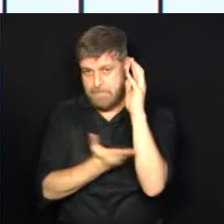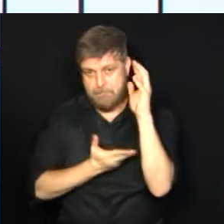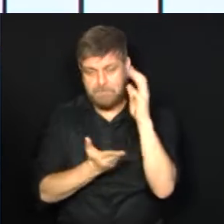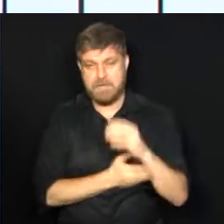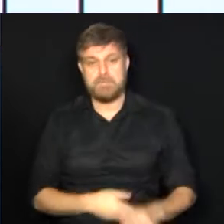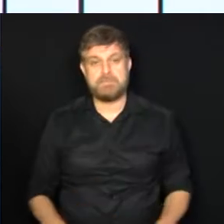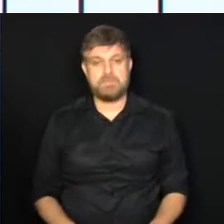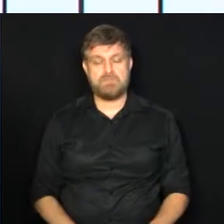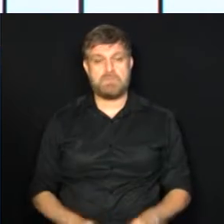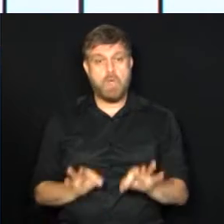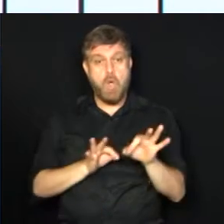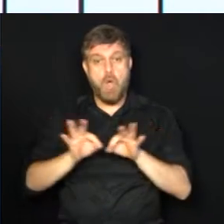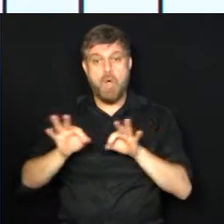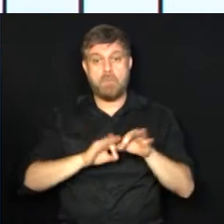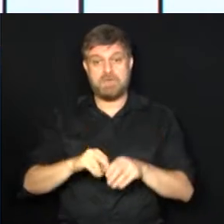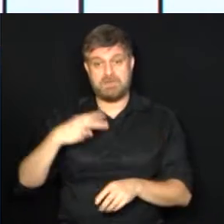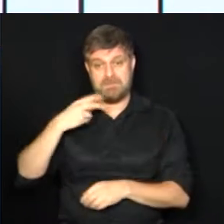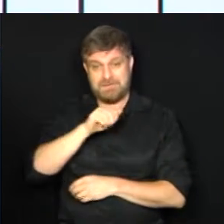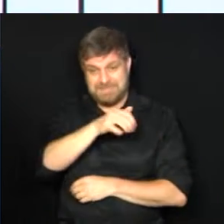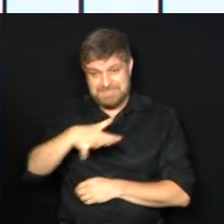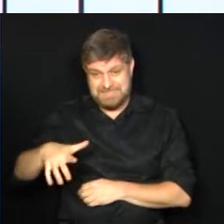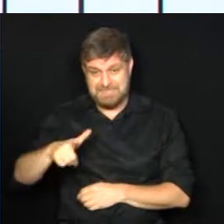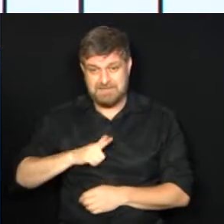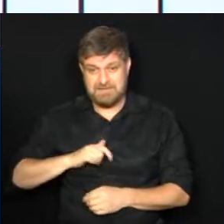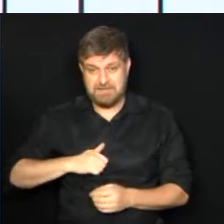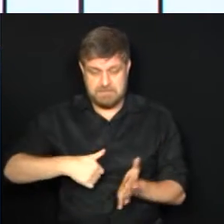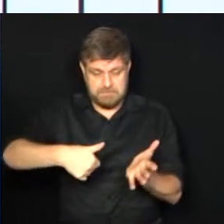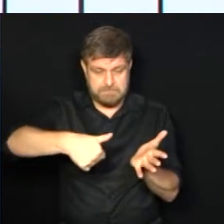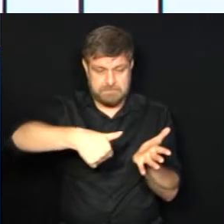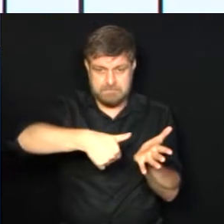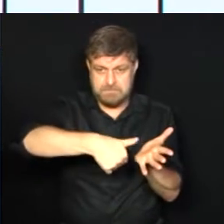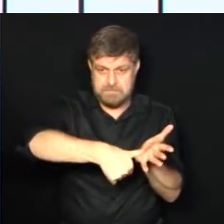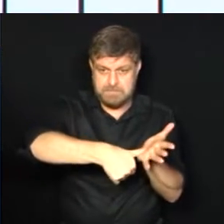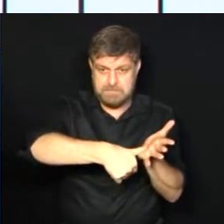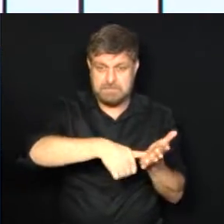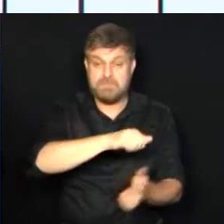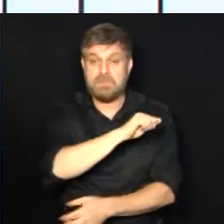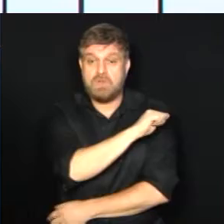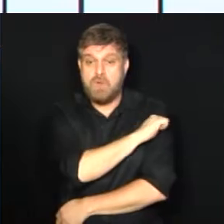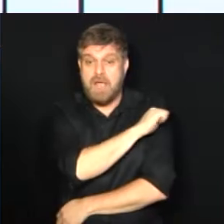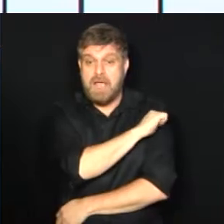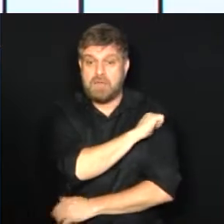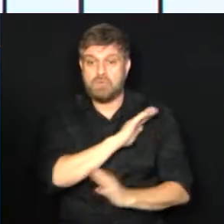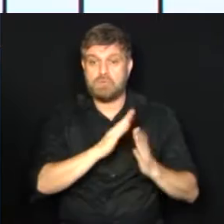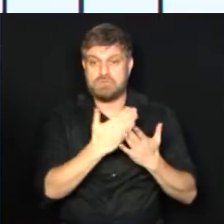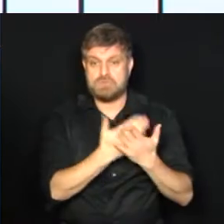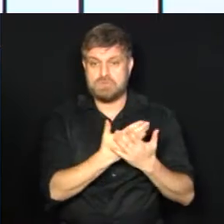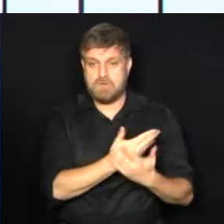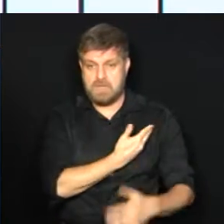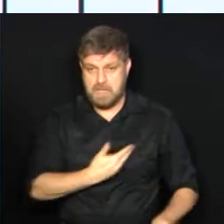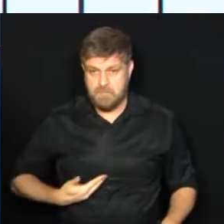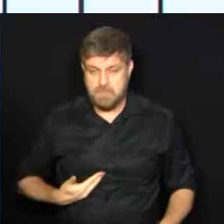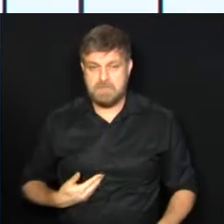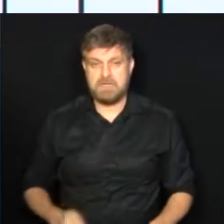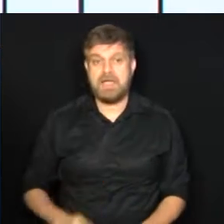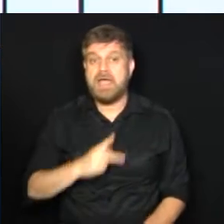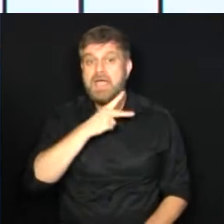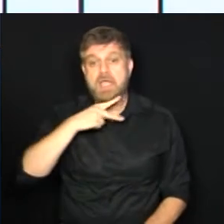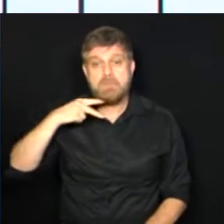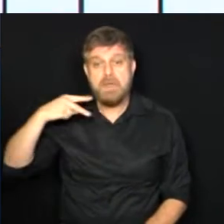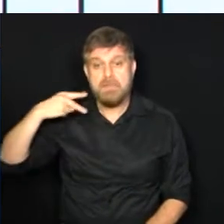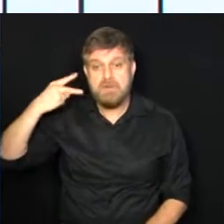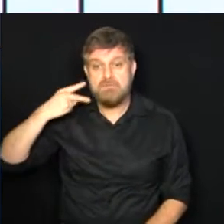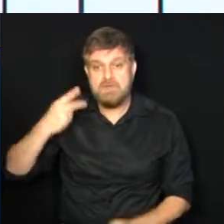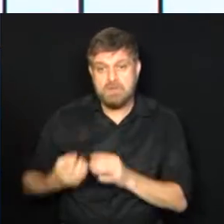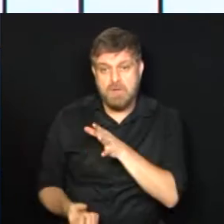que obriga a instalação de controle digital de acesso de alunos nas escolas públicas, e do vereador Permínio Monteiro, que